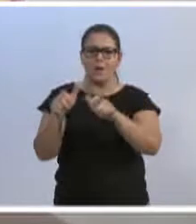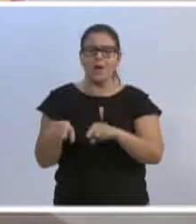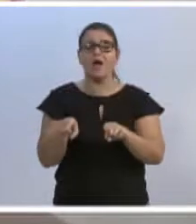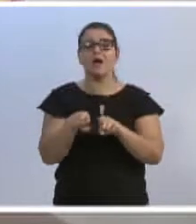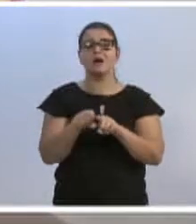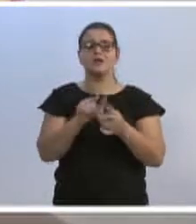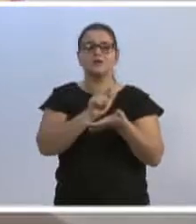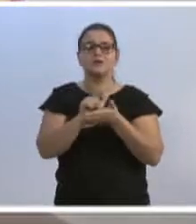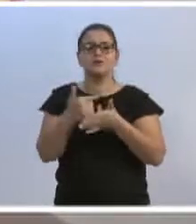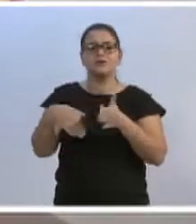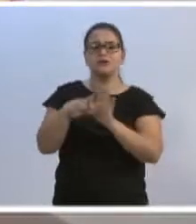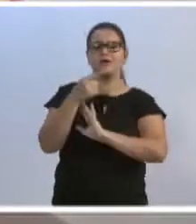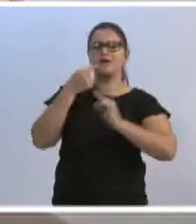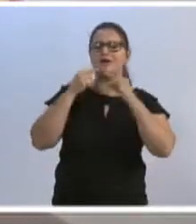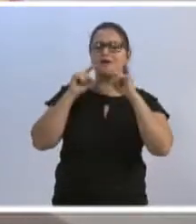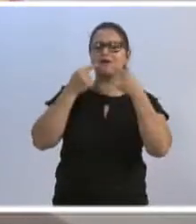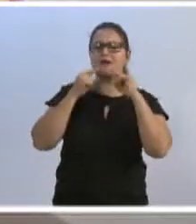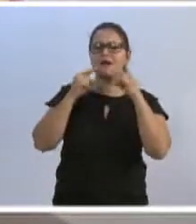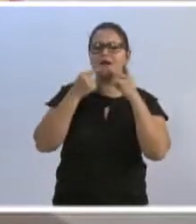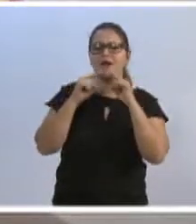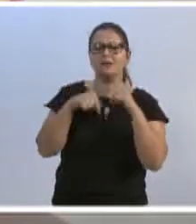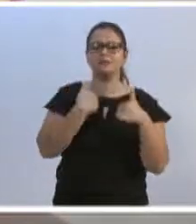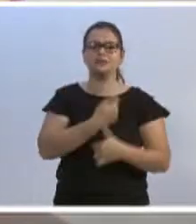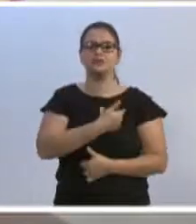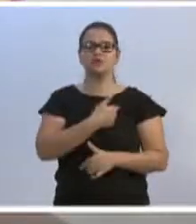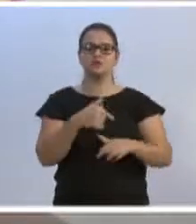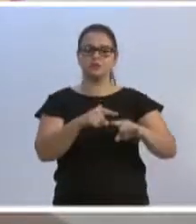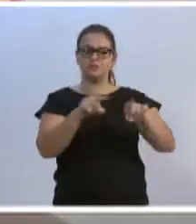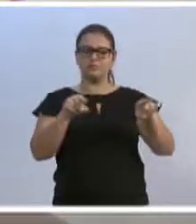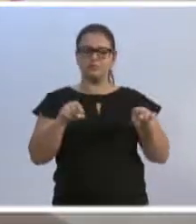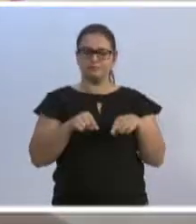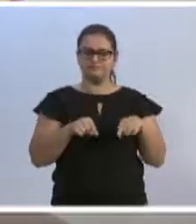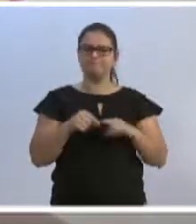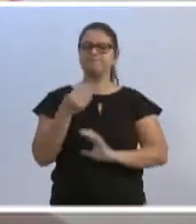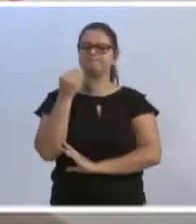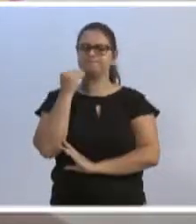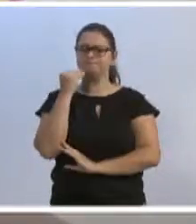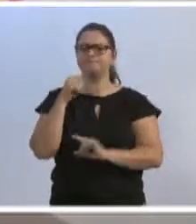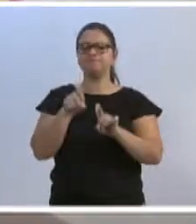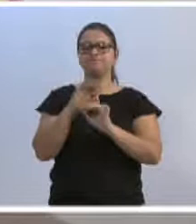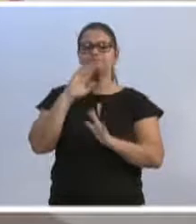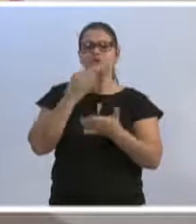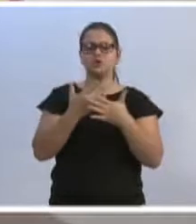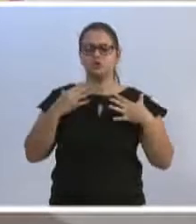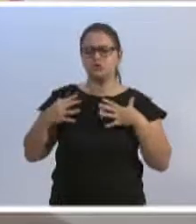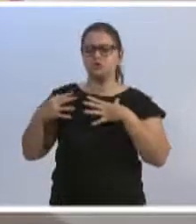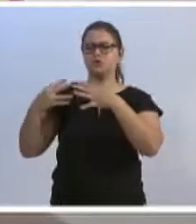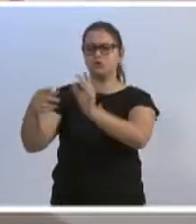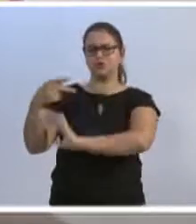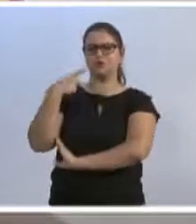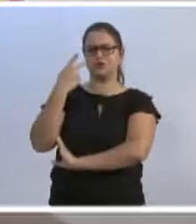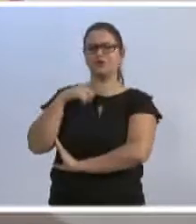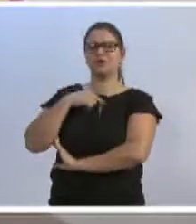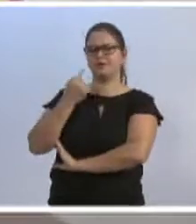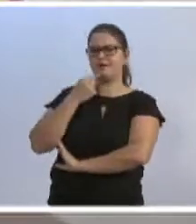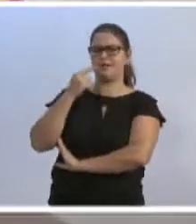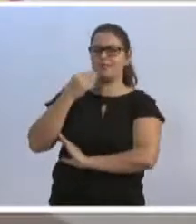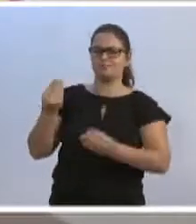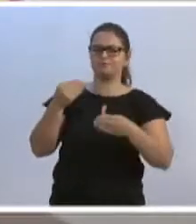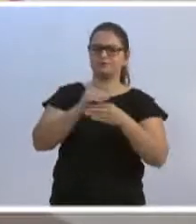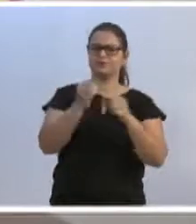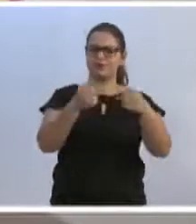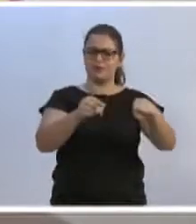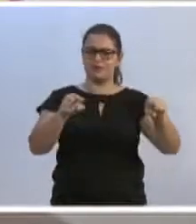chegando muitas reclamações nos nossos gabinetes, acredito que no gabinete de praticamente todos os vereadores, de